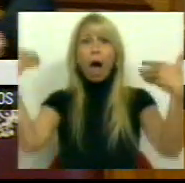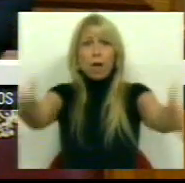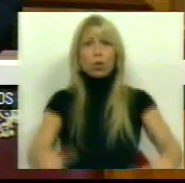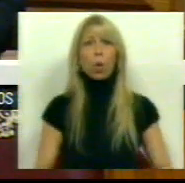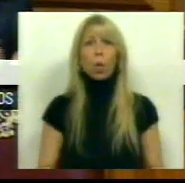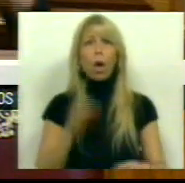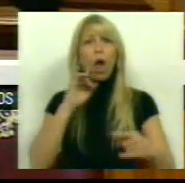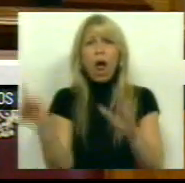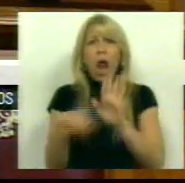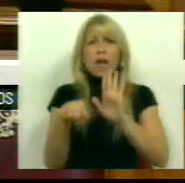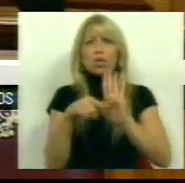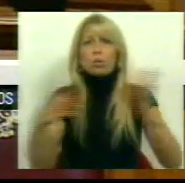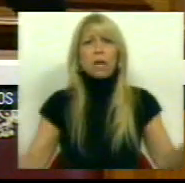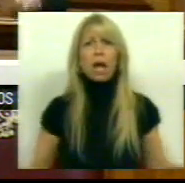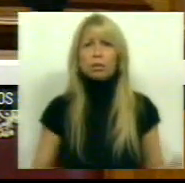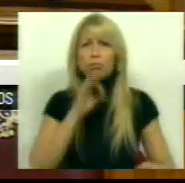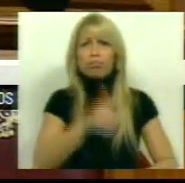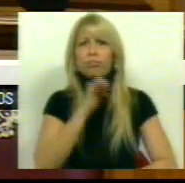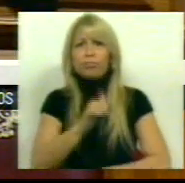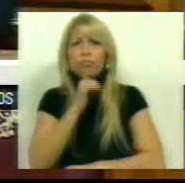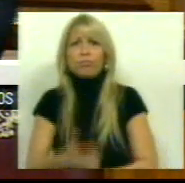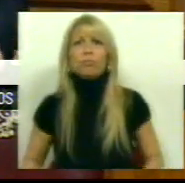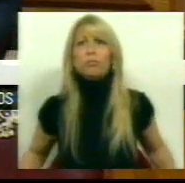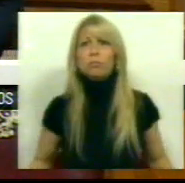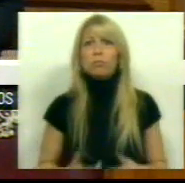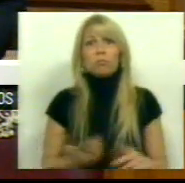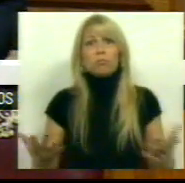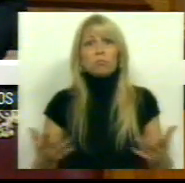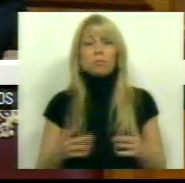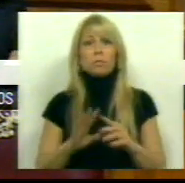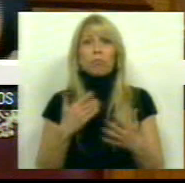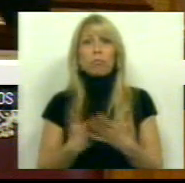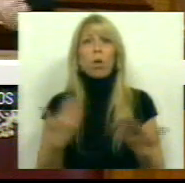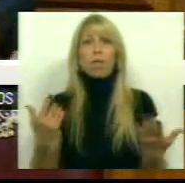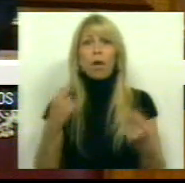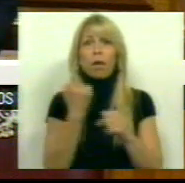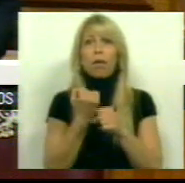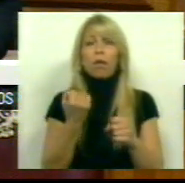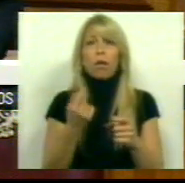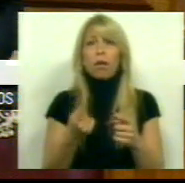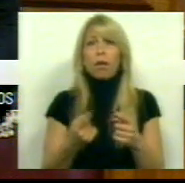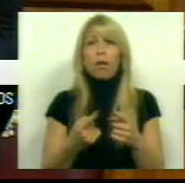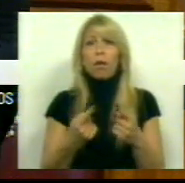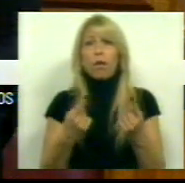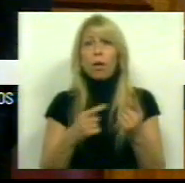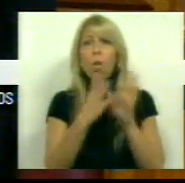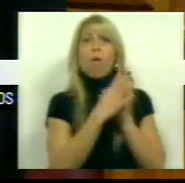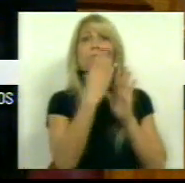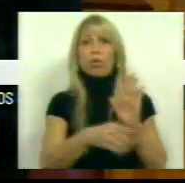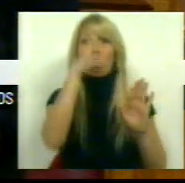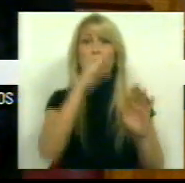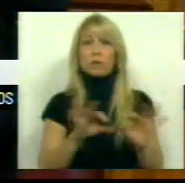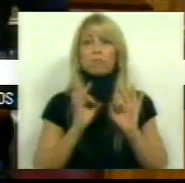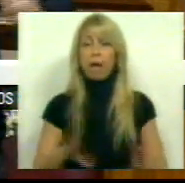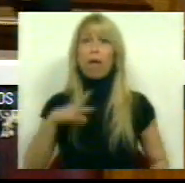enquanto há insucesso, enquanto há prestação muito abaixo daquilo que seriam os padrões a que um Estado como Portugal deveria